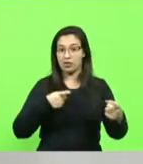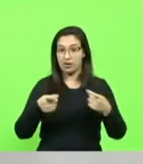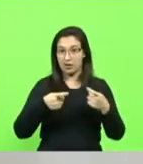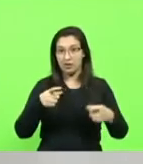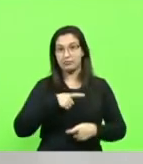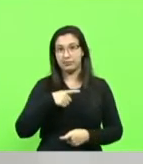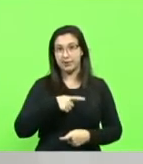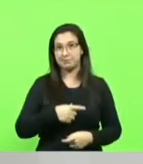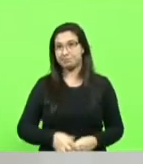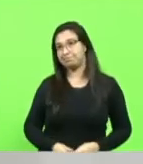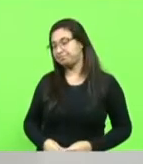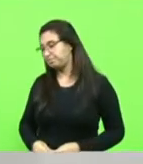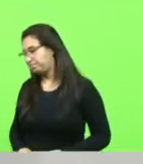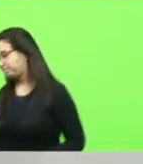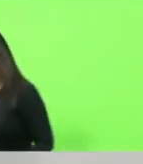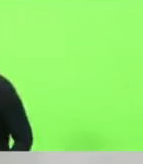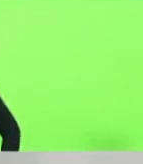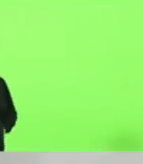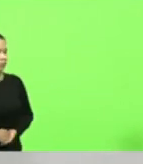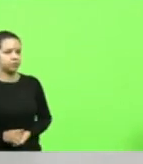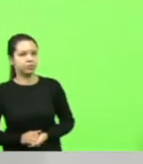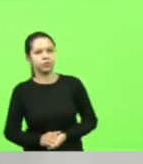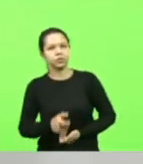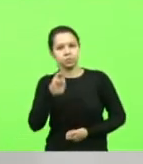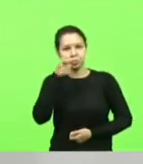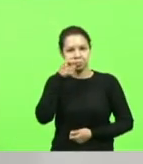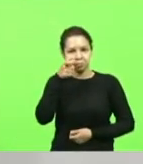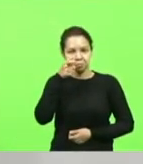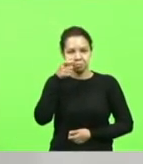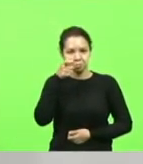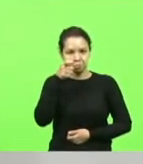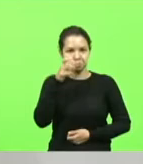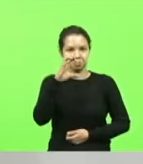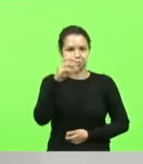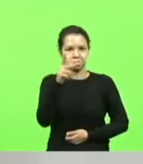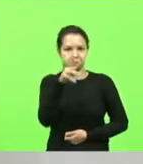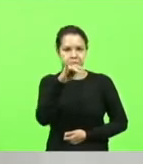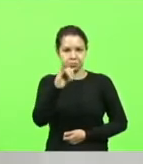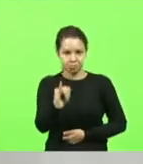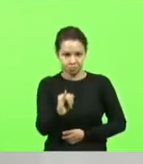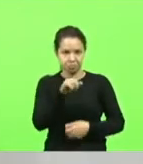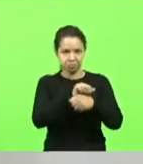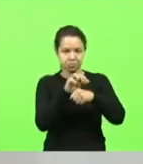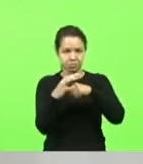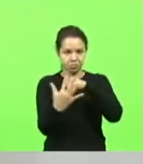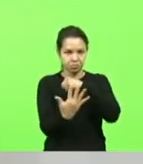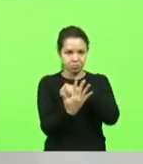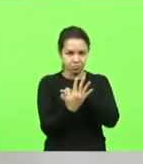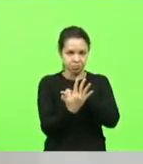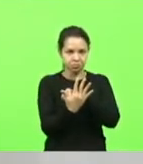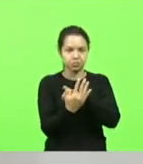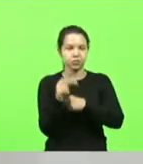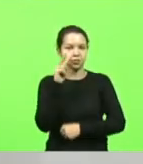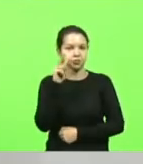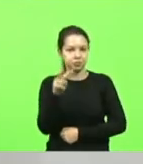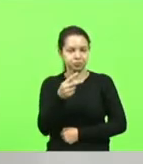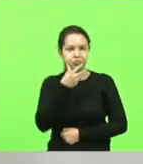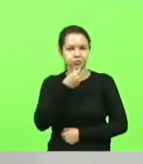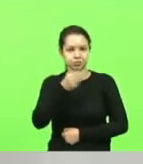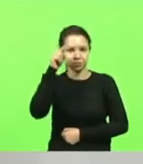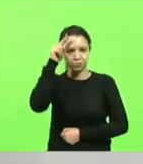Quando nós assistimos uma CPI, que é a CPI do Covid, e nós vemos um homem com um histórico político,